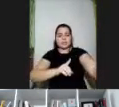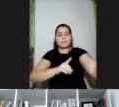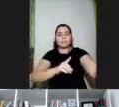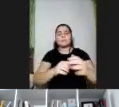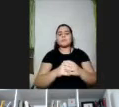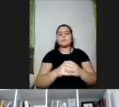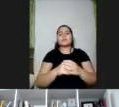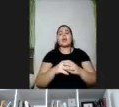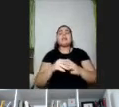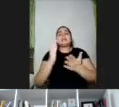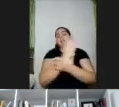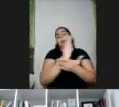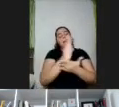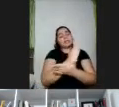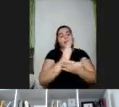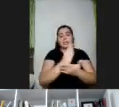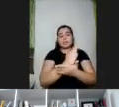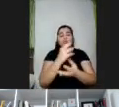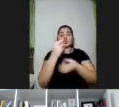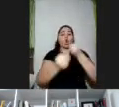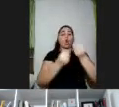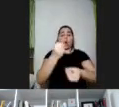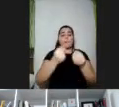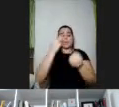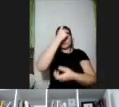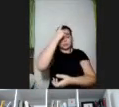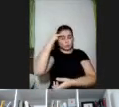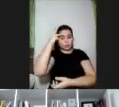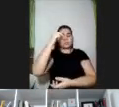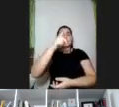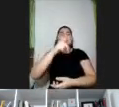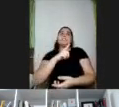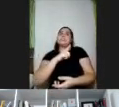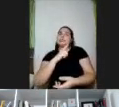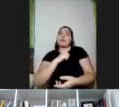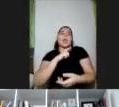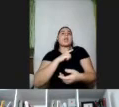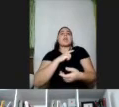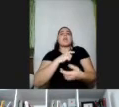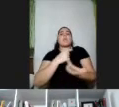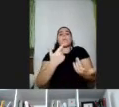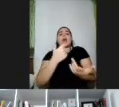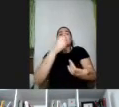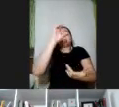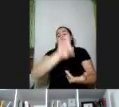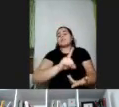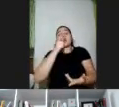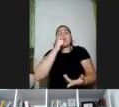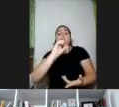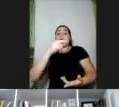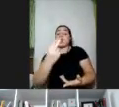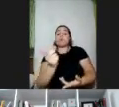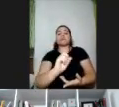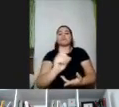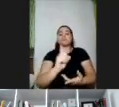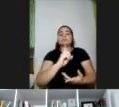dependendo da forma como as pessoas que têm determinada deficiência conseguem ou não acessar, precisam